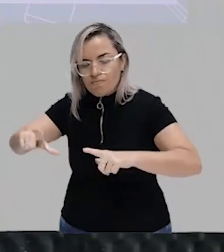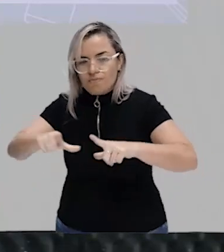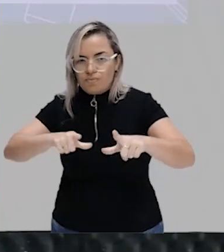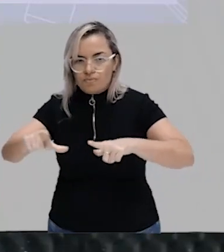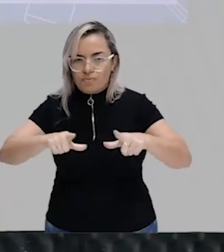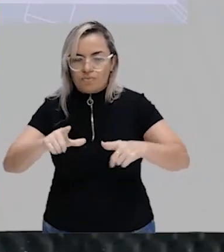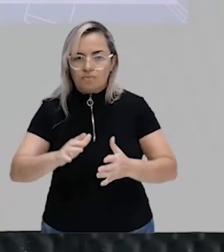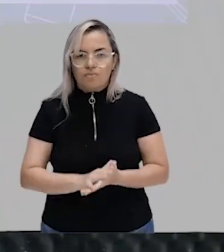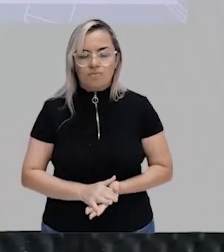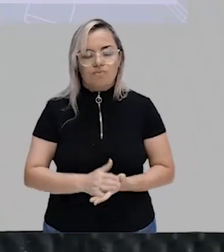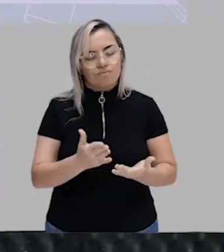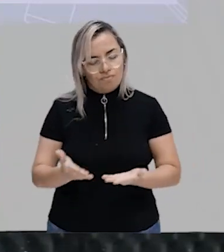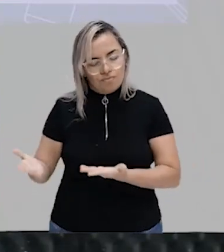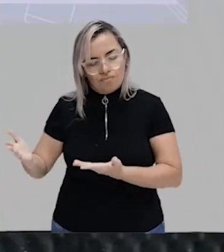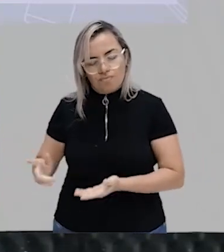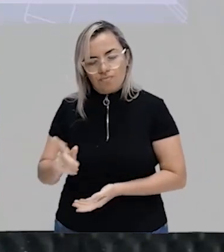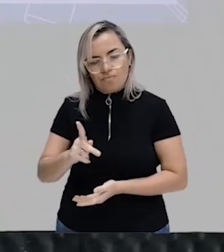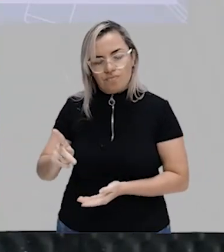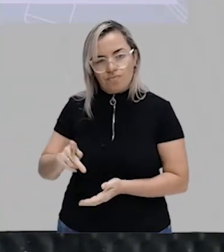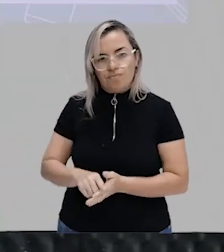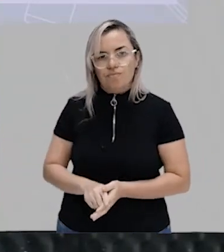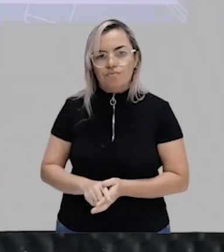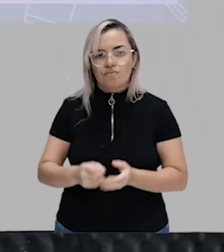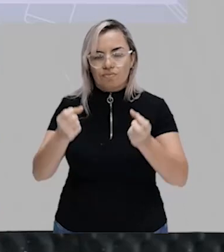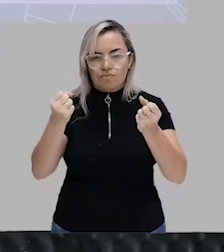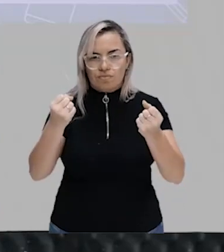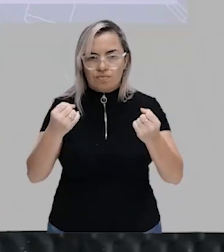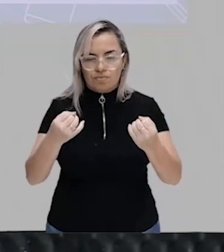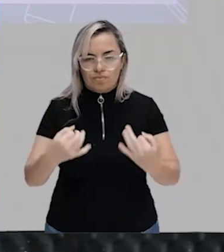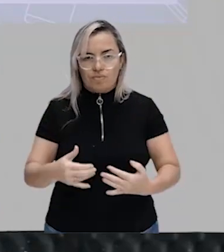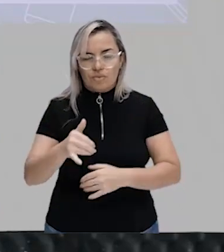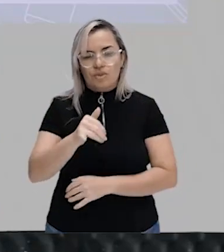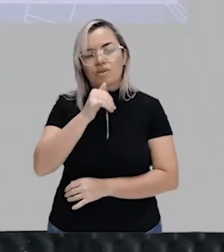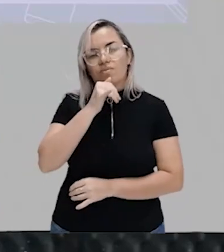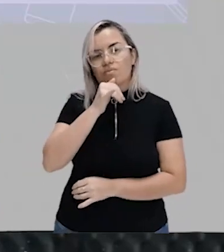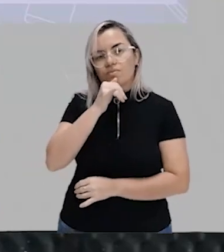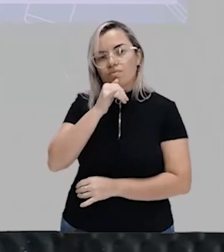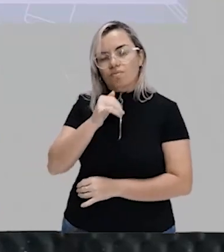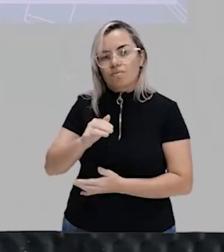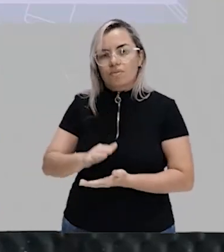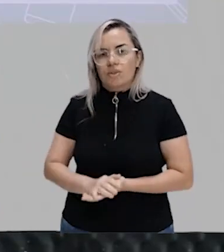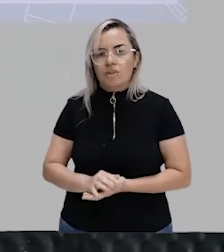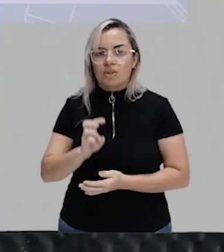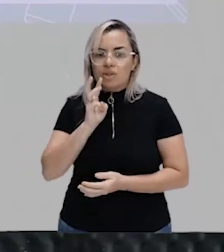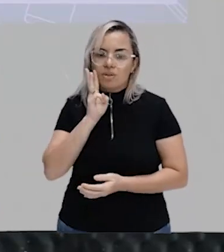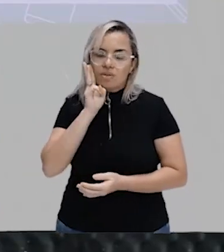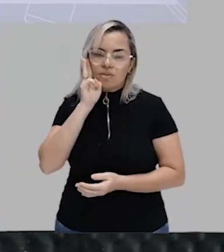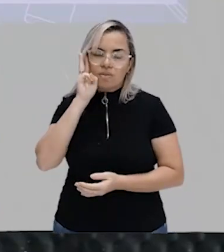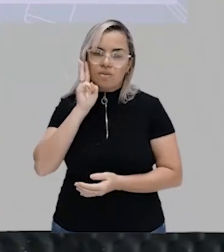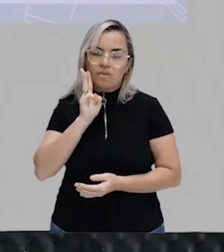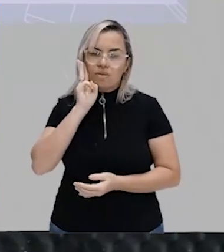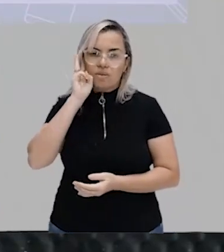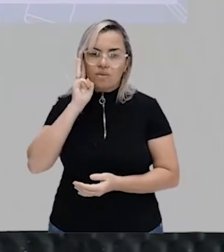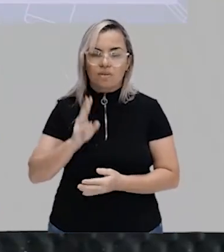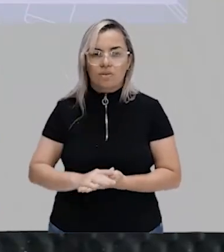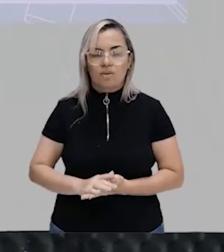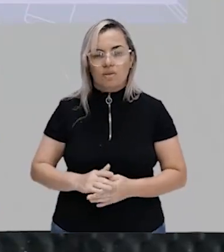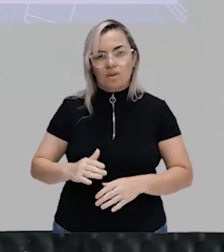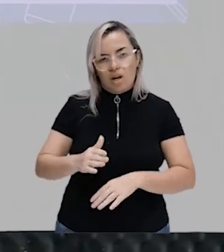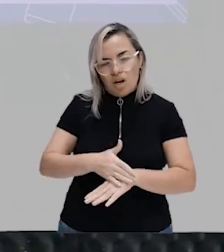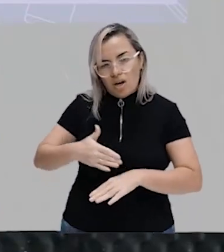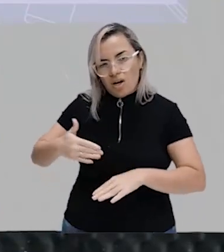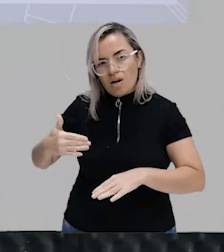só, vou te contar uma coisa aqui. Não está no slide, mas vou te contar. Karl Marx é o mais